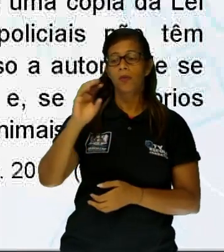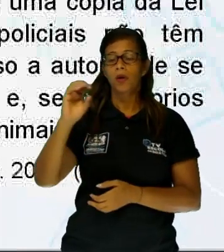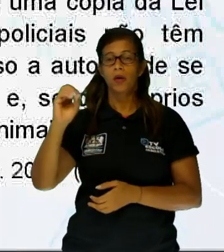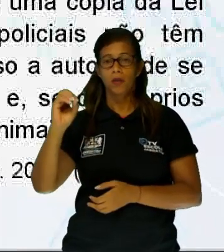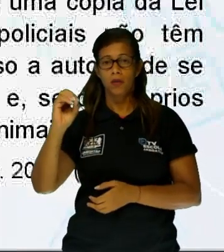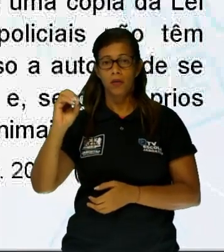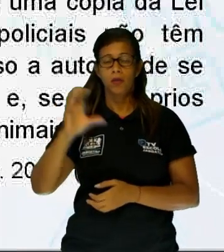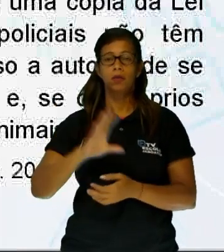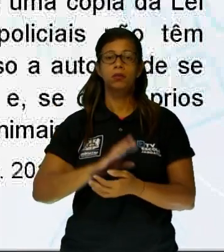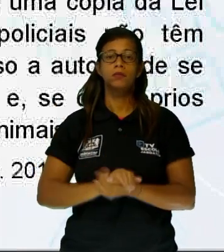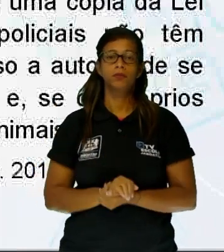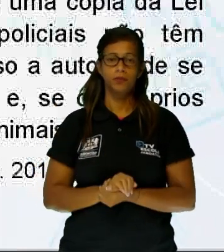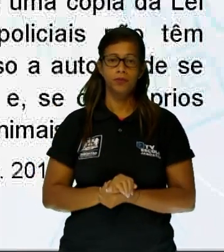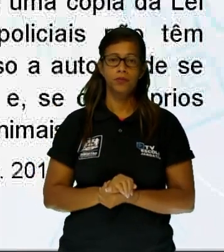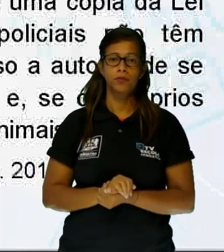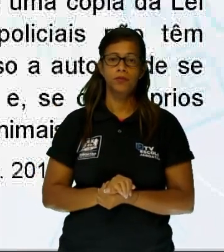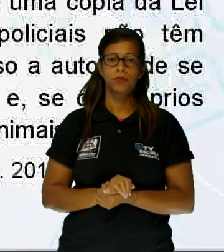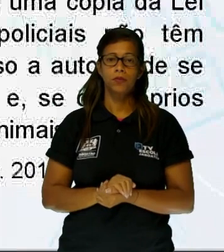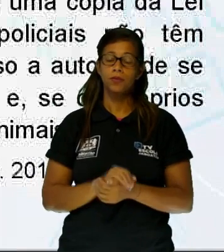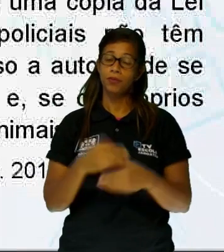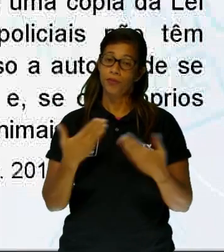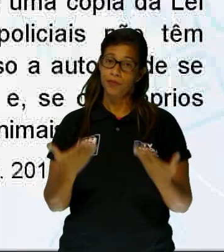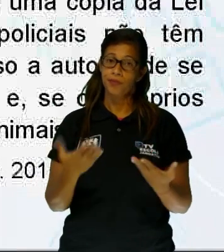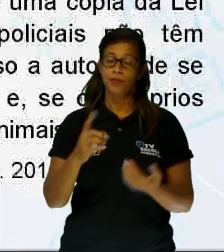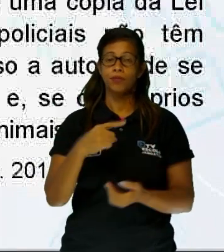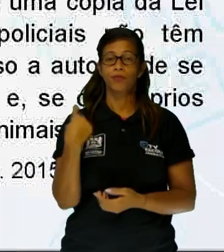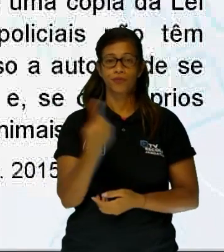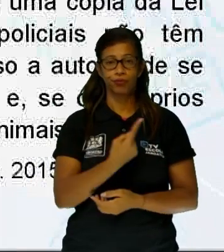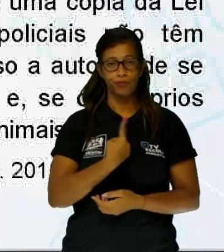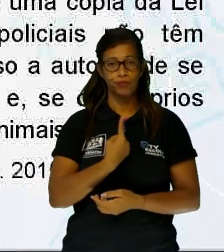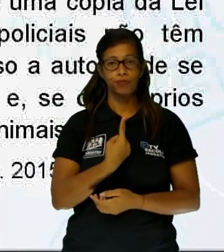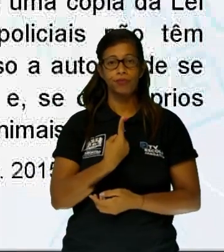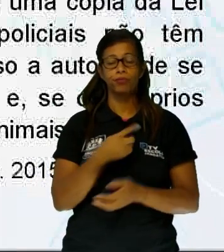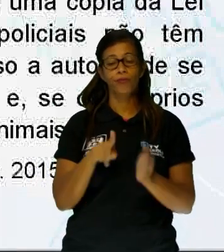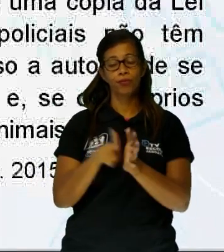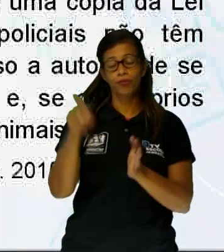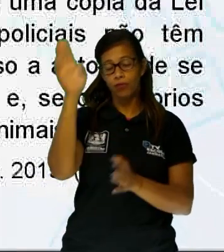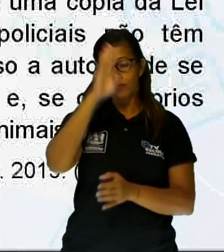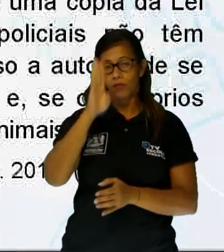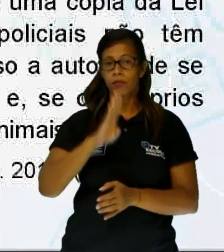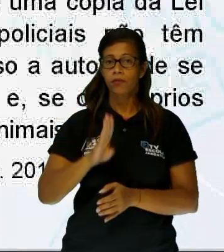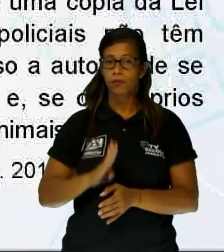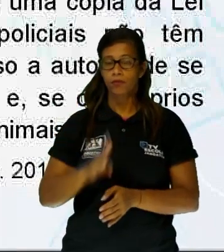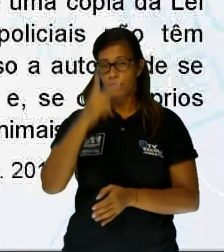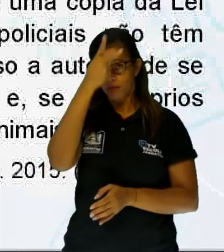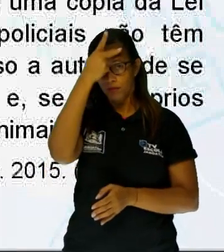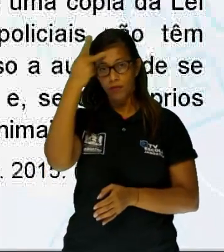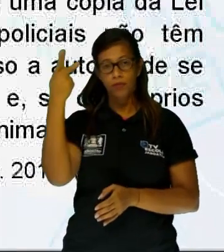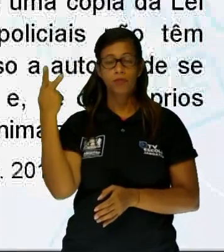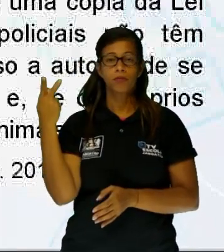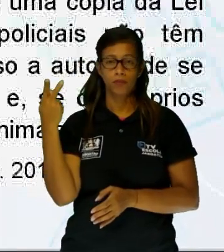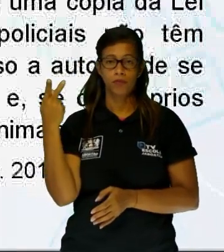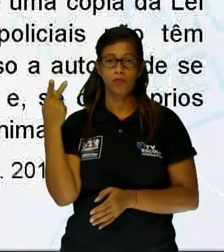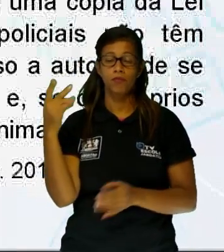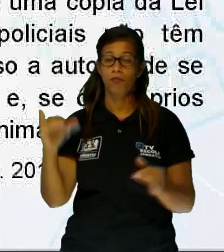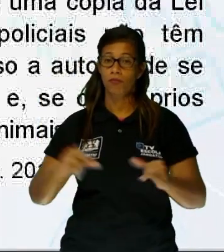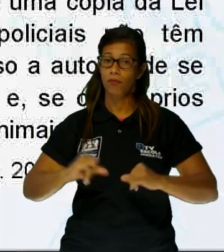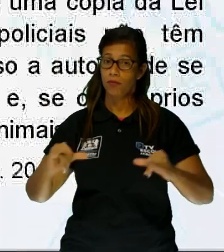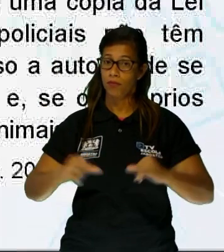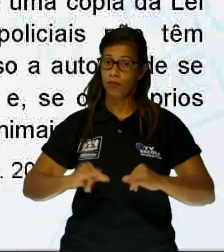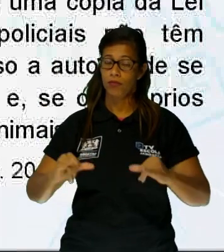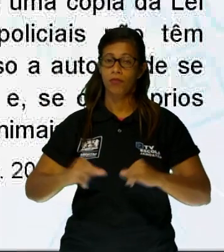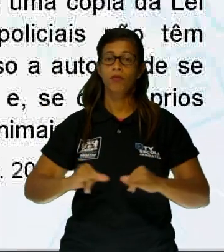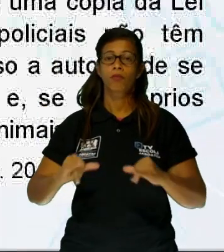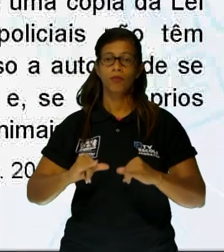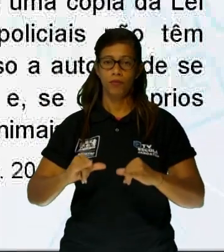estamos no Brasil. E, se os próprios cidadãos desse país sofrem com o descaso de muitas autoridades, imagine